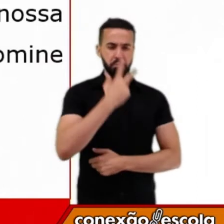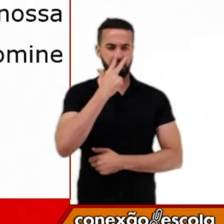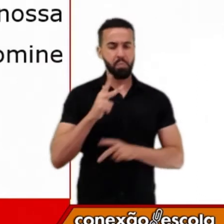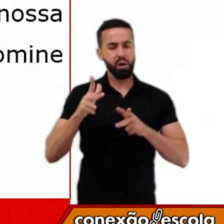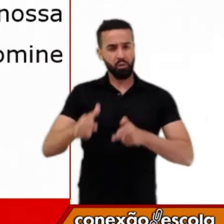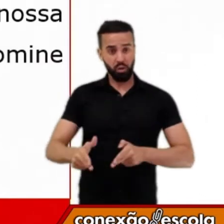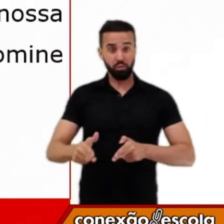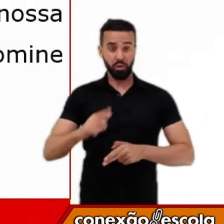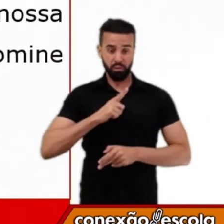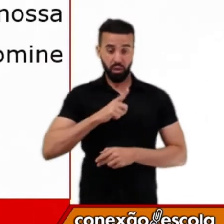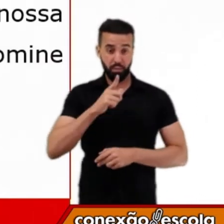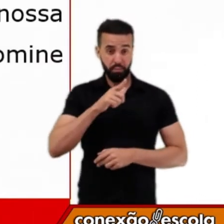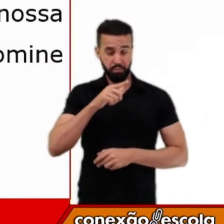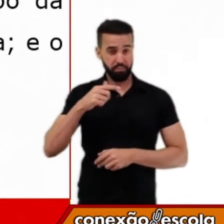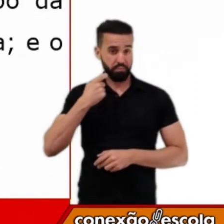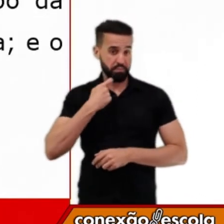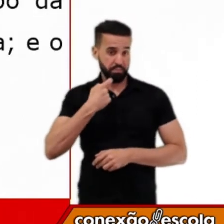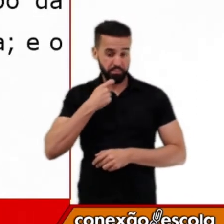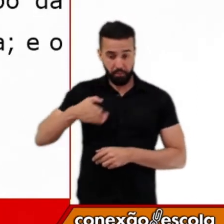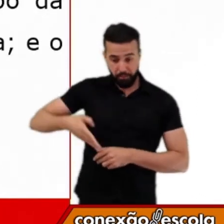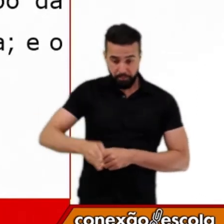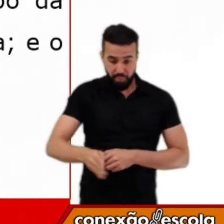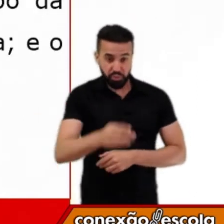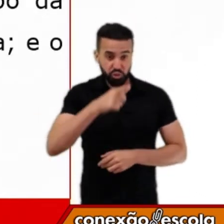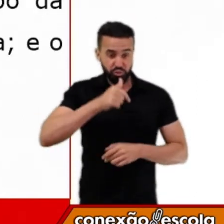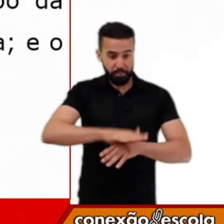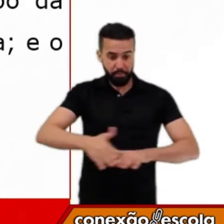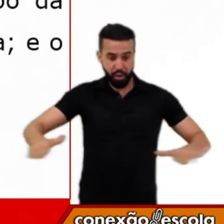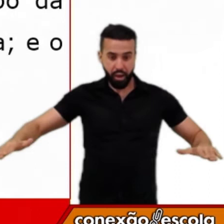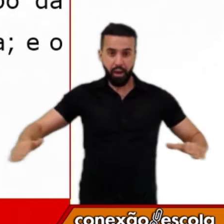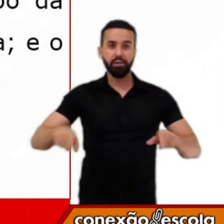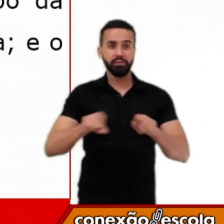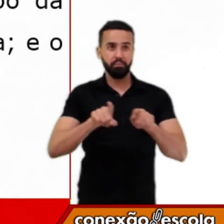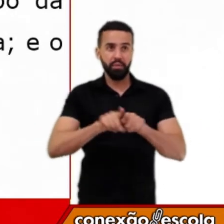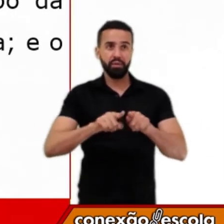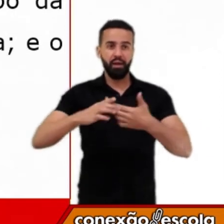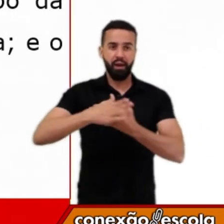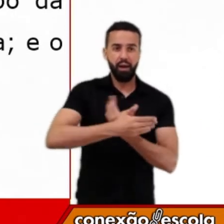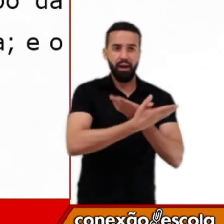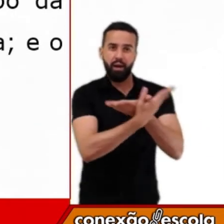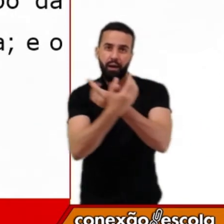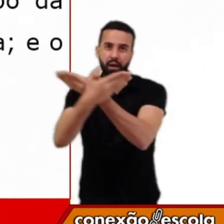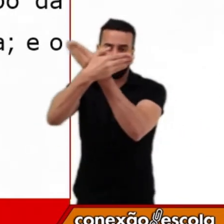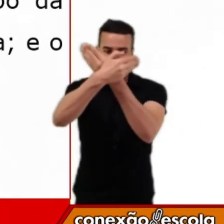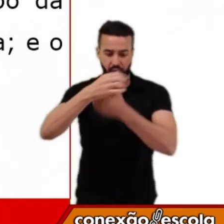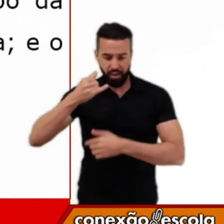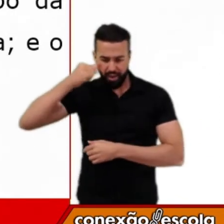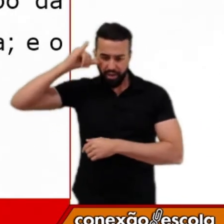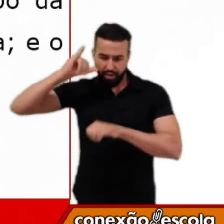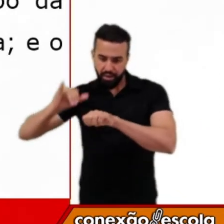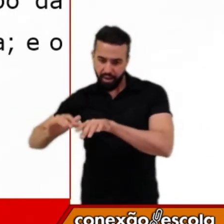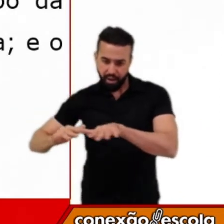e domine sobre os peixes do mar, e sobre as aves do céu, e sobre o gado, e sobre